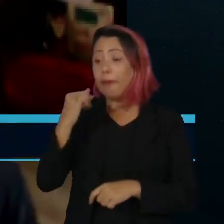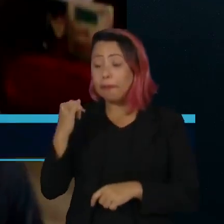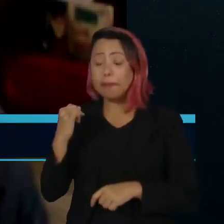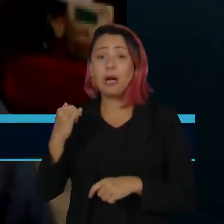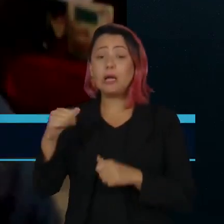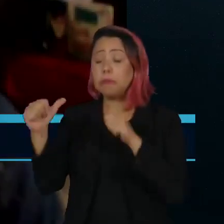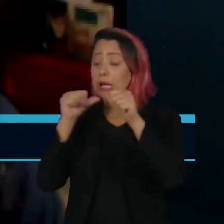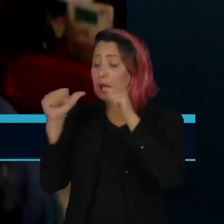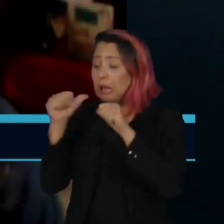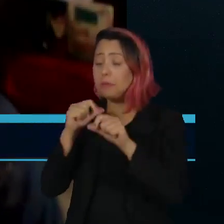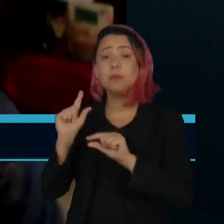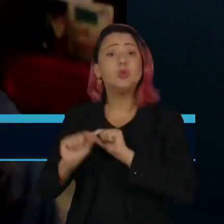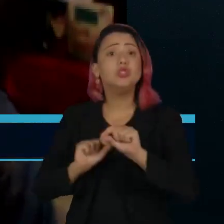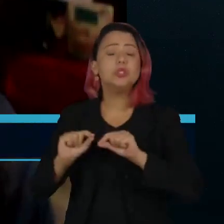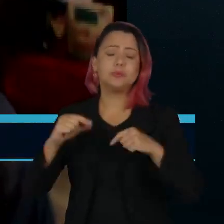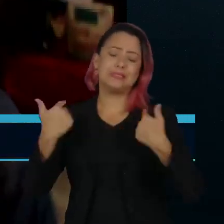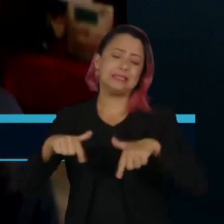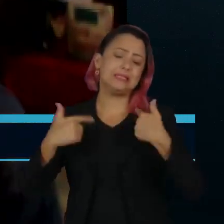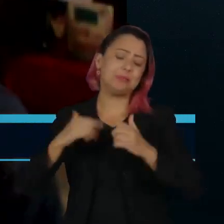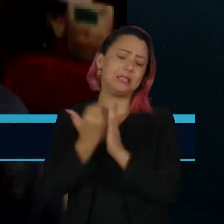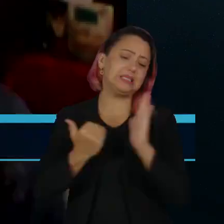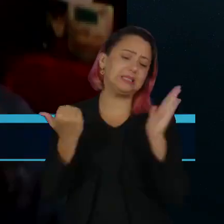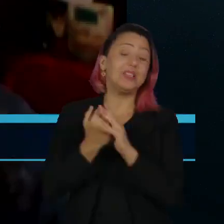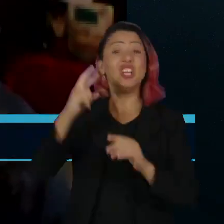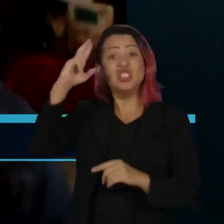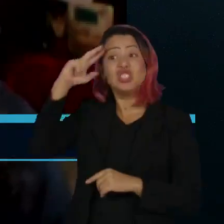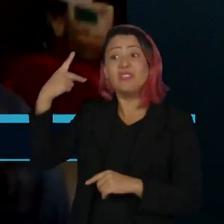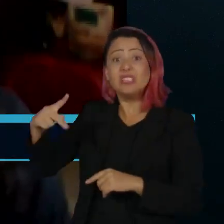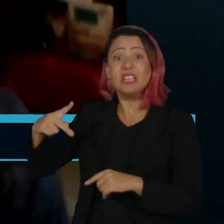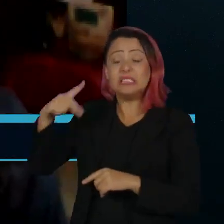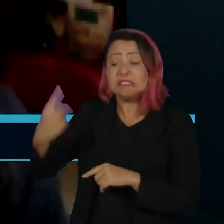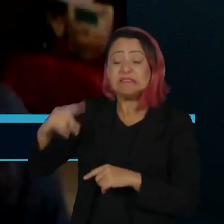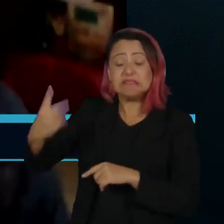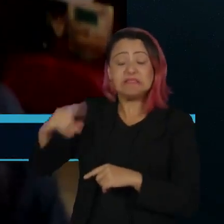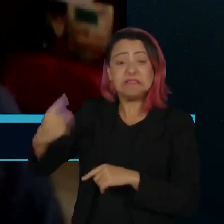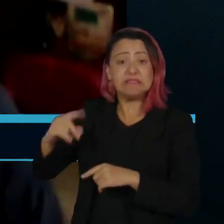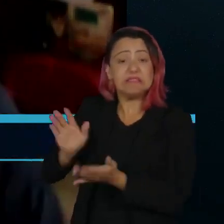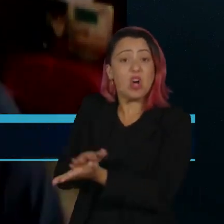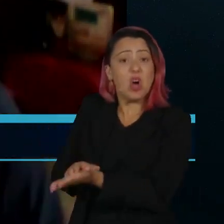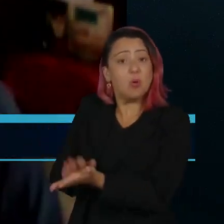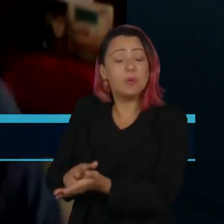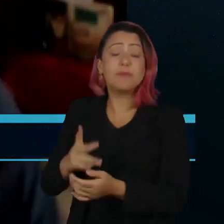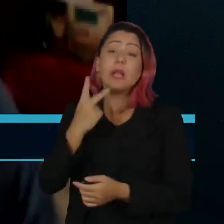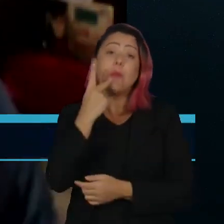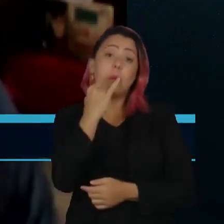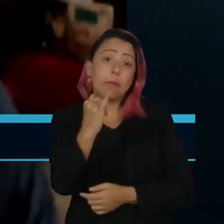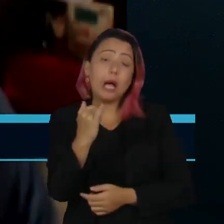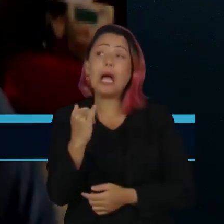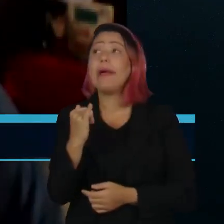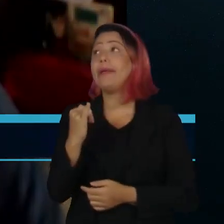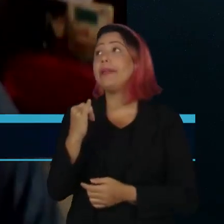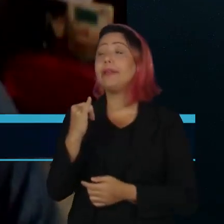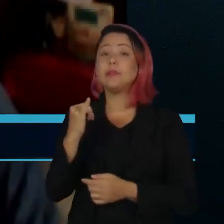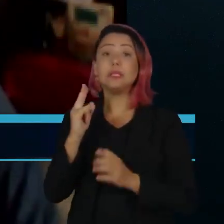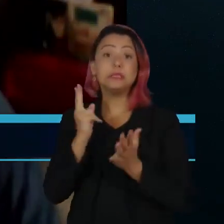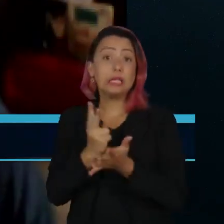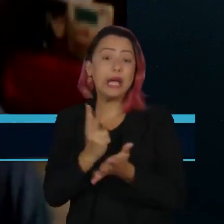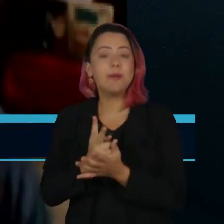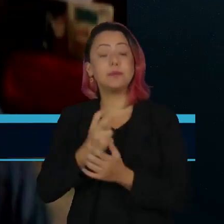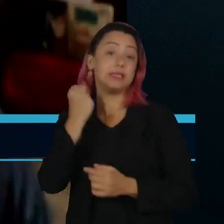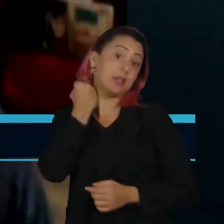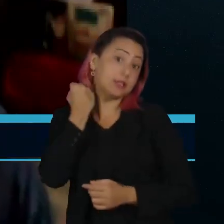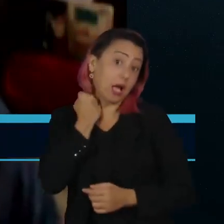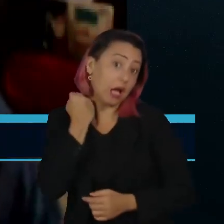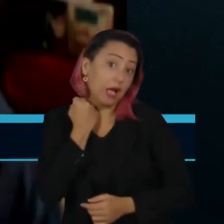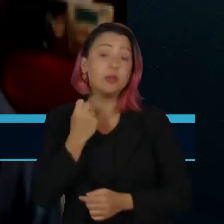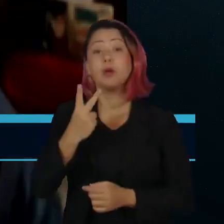só nervoso, é só o trabalho dele, o chefe dele que está pegando no pé dele. E o papai vivia estressado,